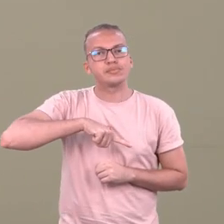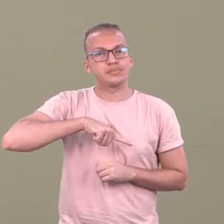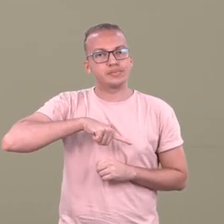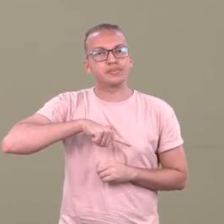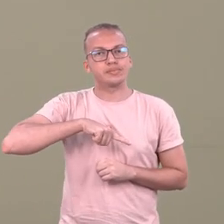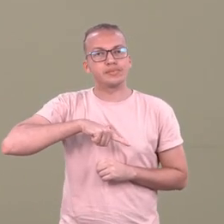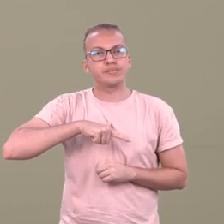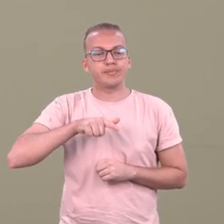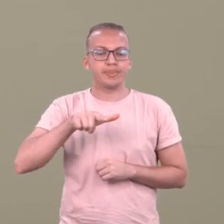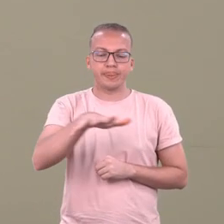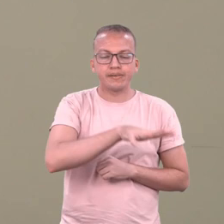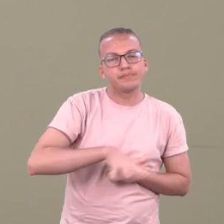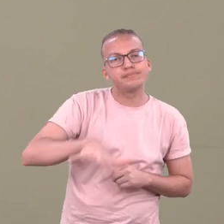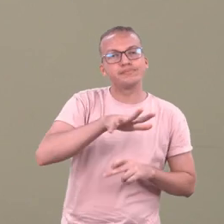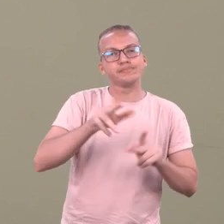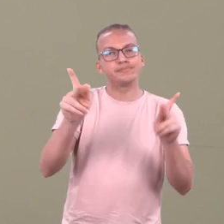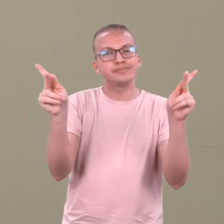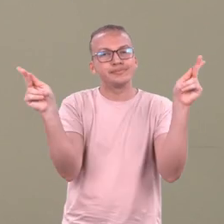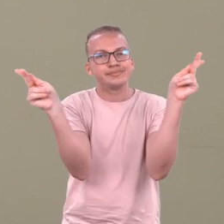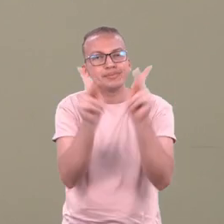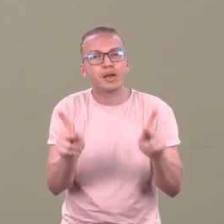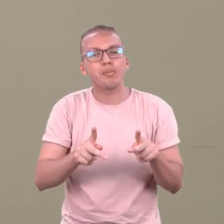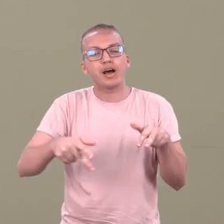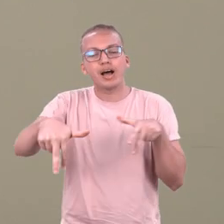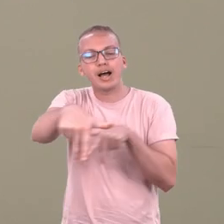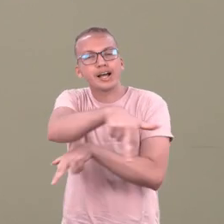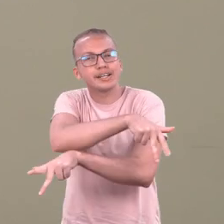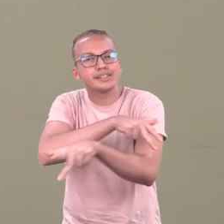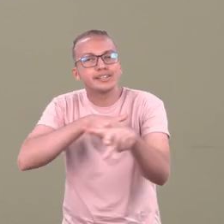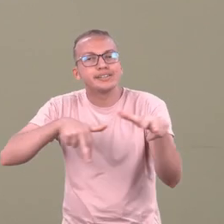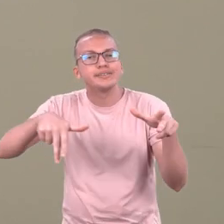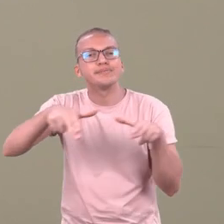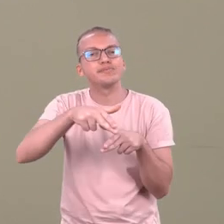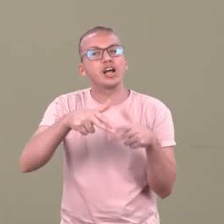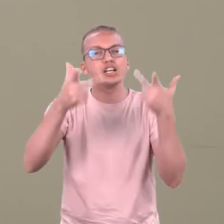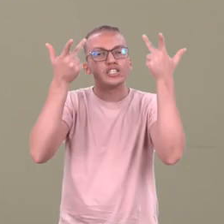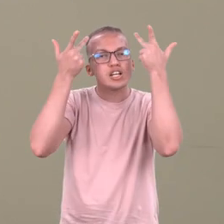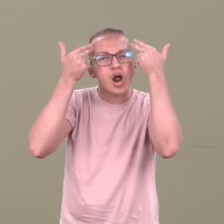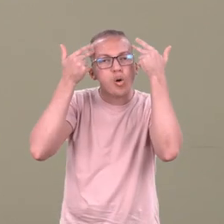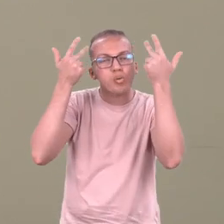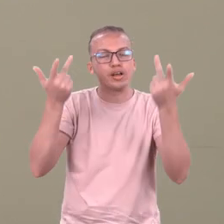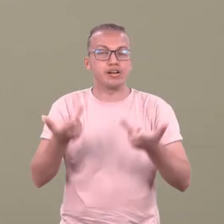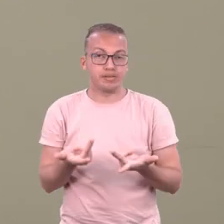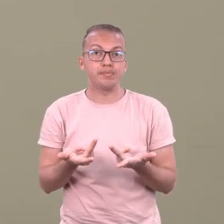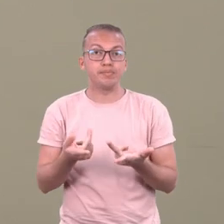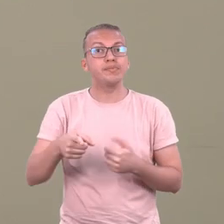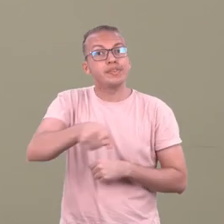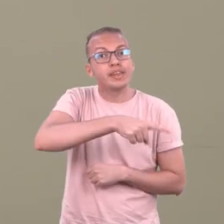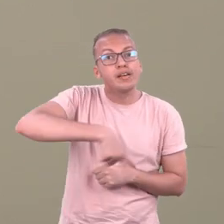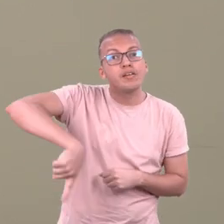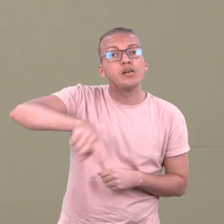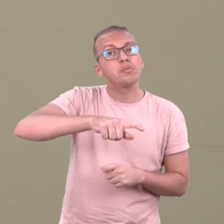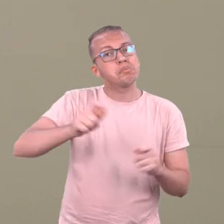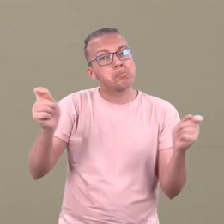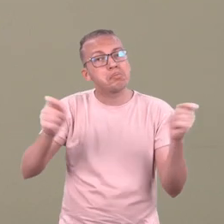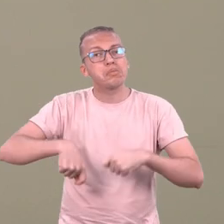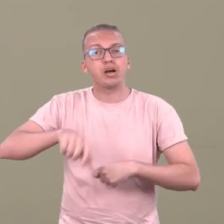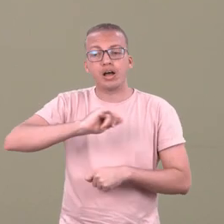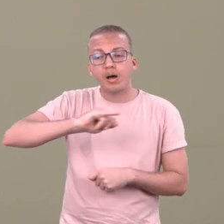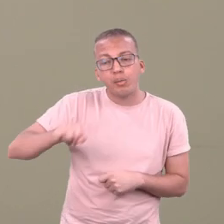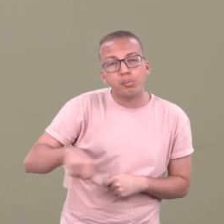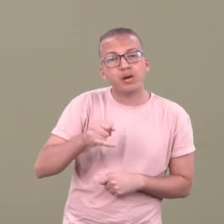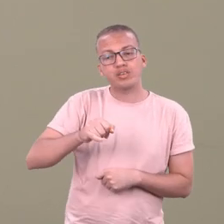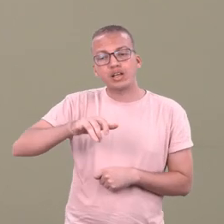bastante tranquilo do ponto de vista das relações humanas, que vocês possam